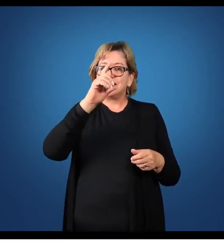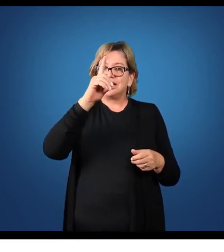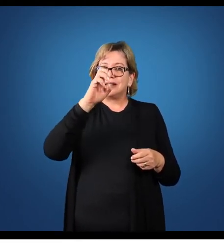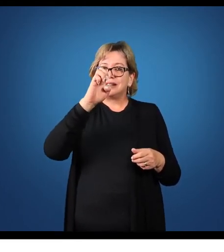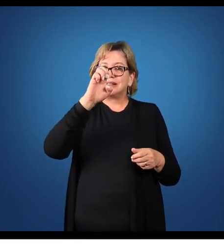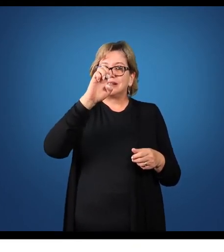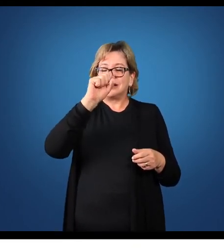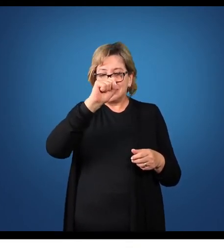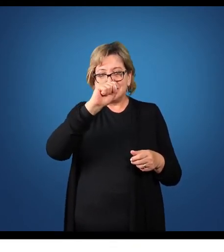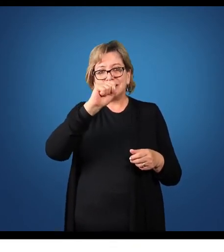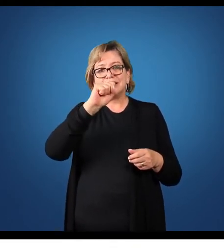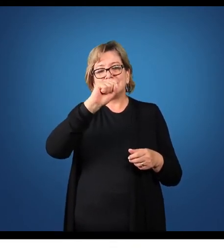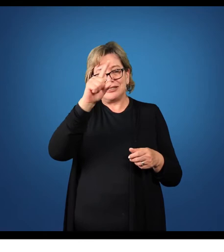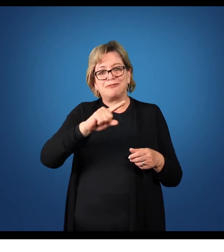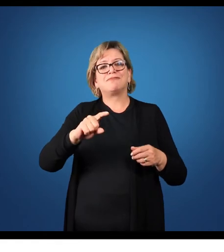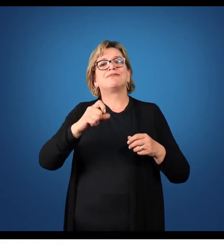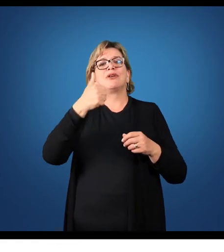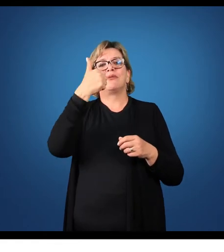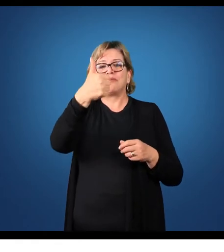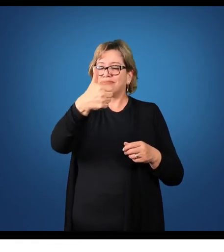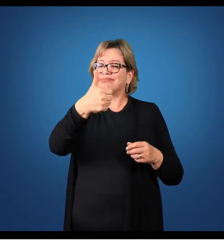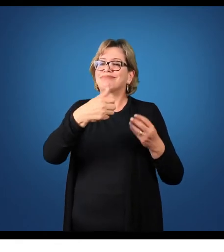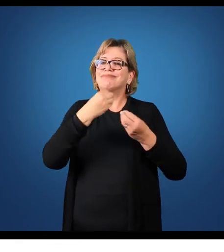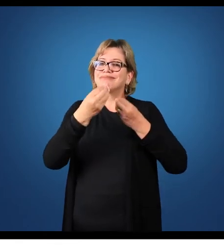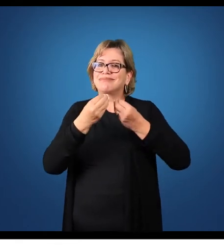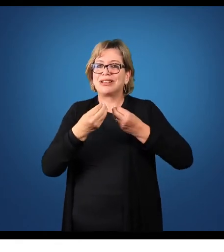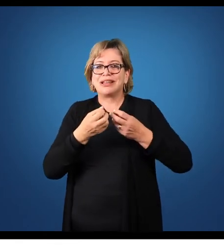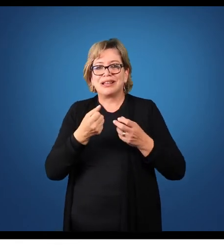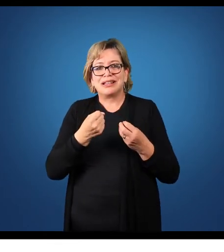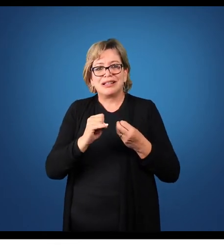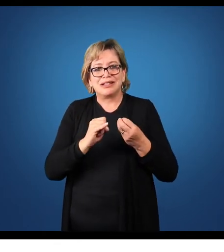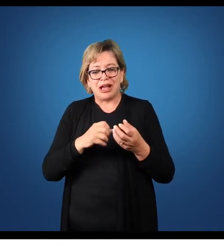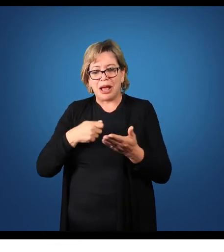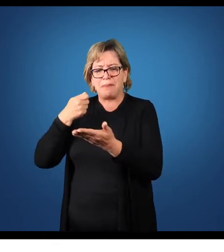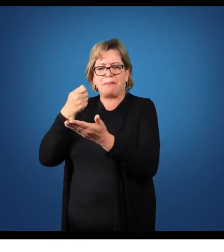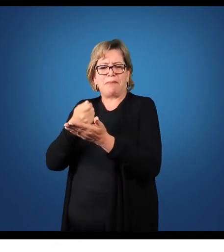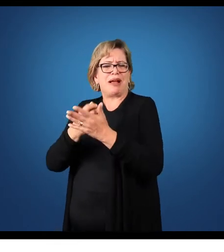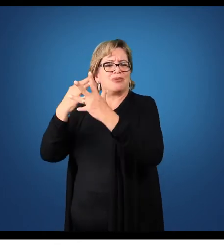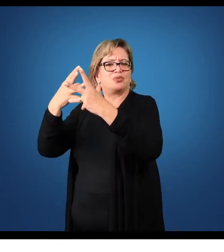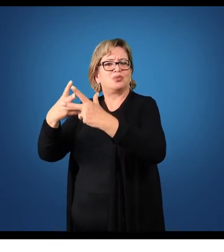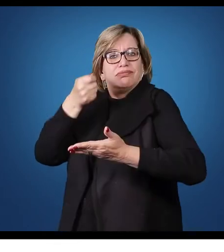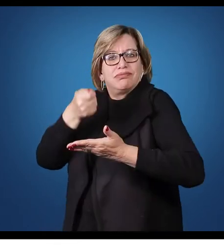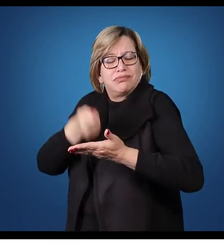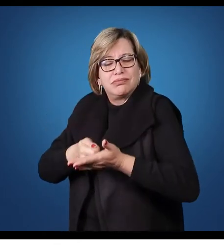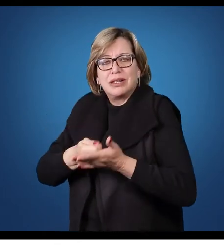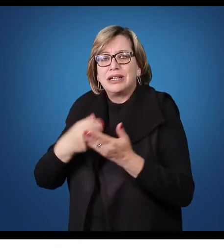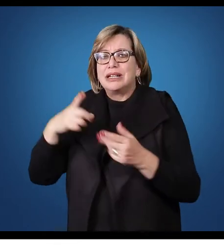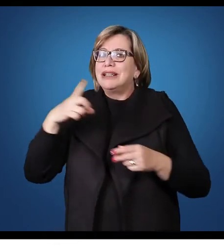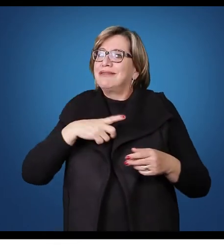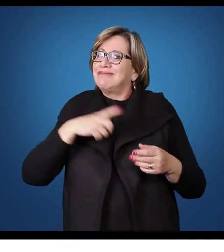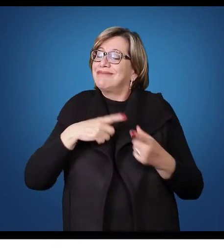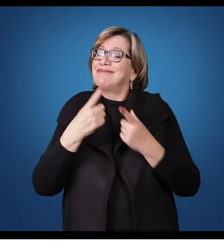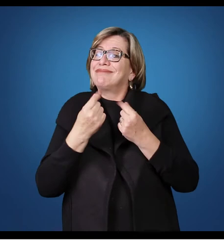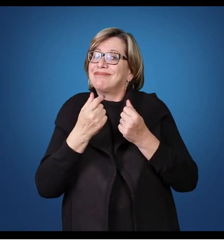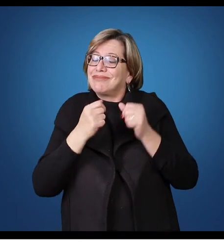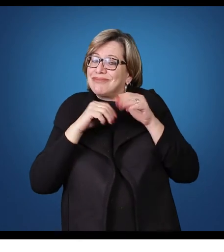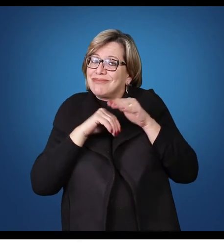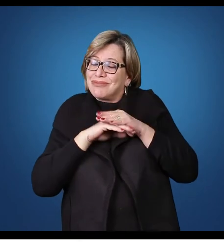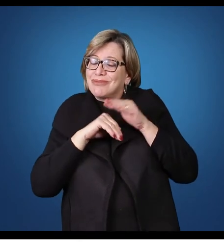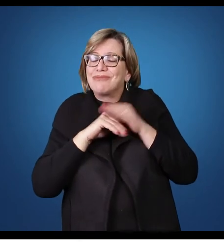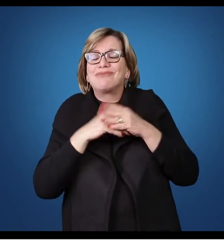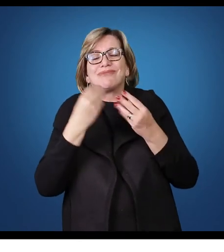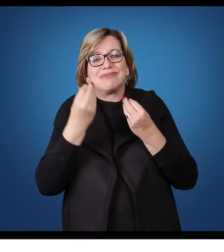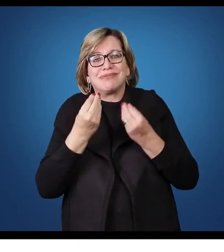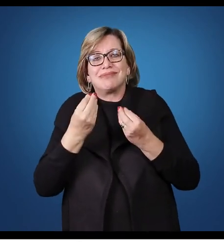um índice maior que 1. Consigo pagar todas as minhas dívidas e ainda sobra um pouco de